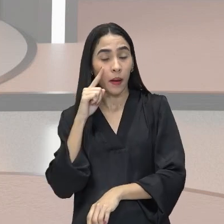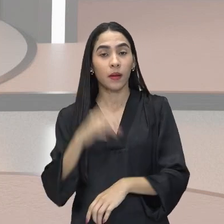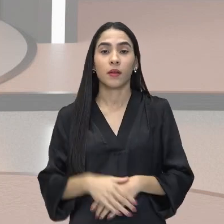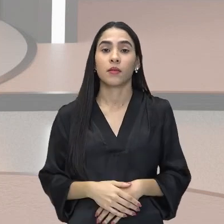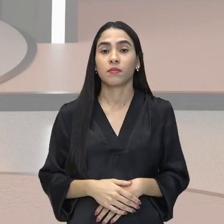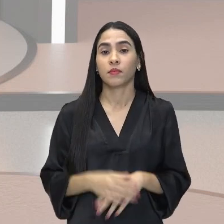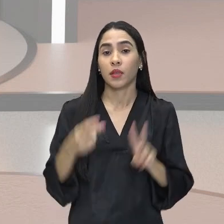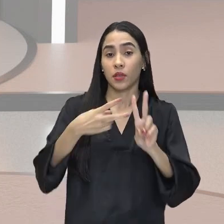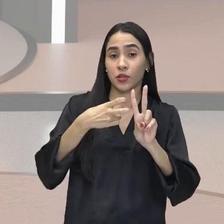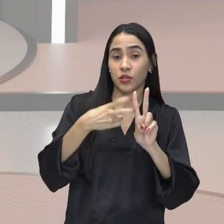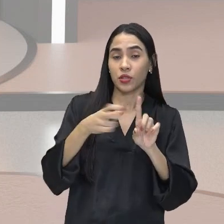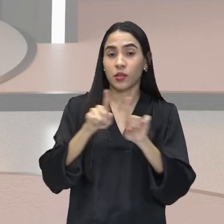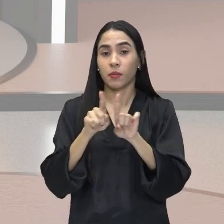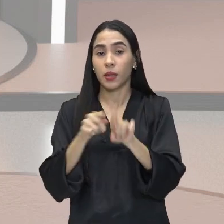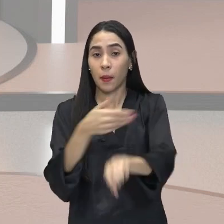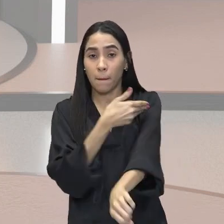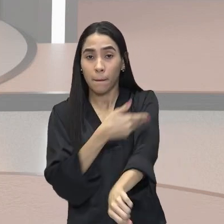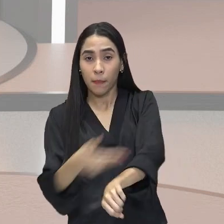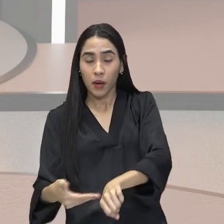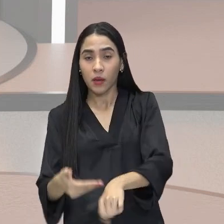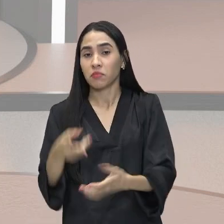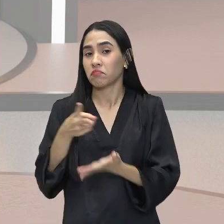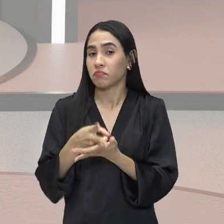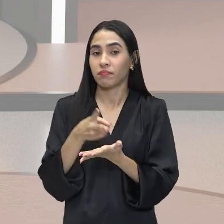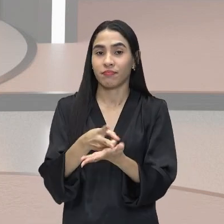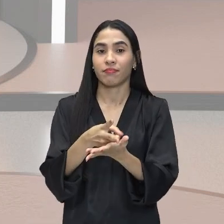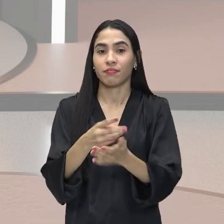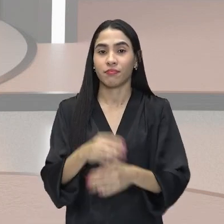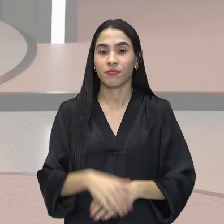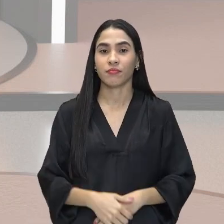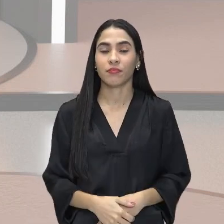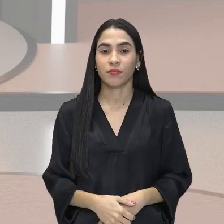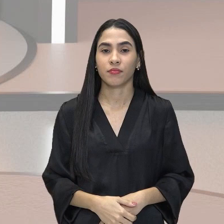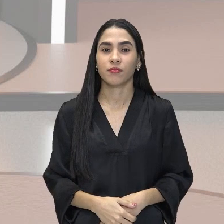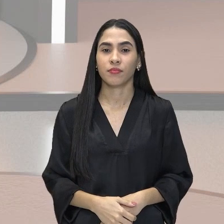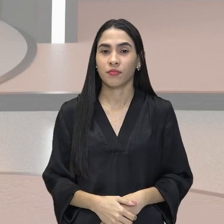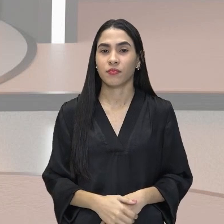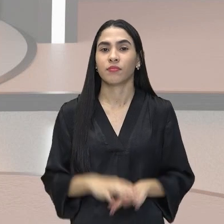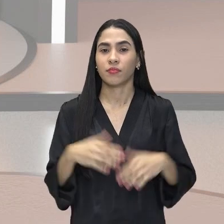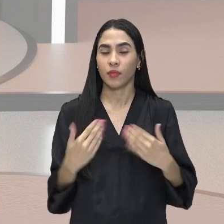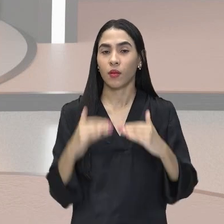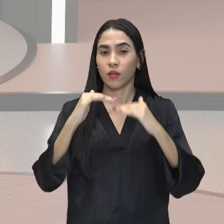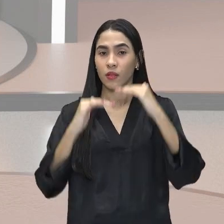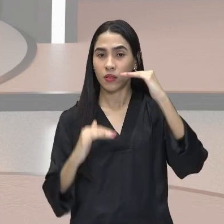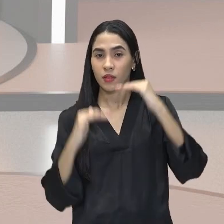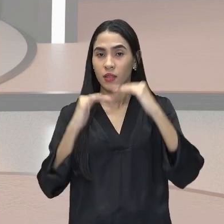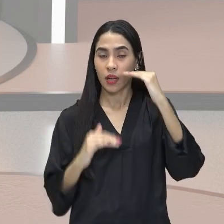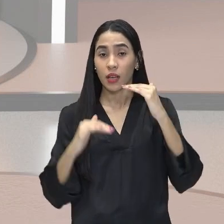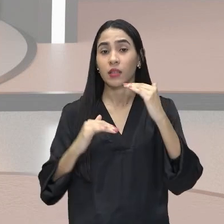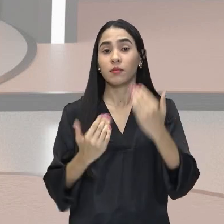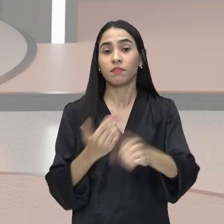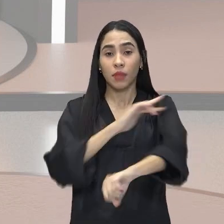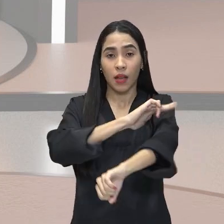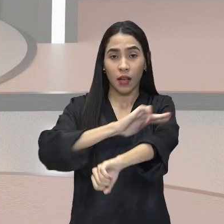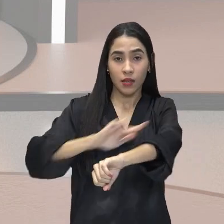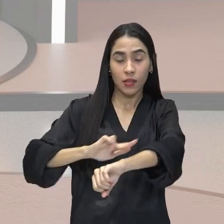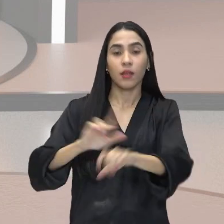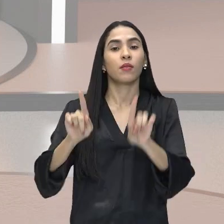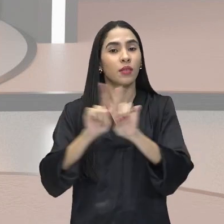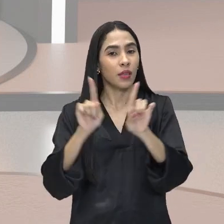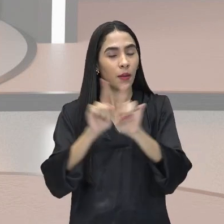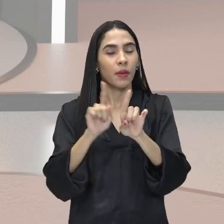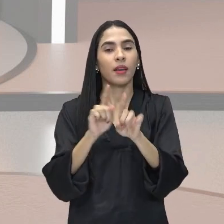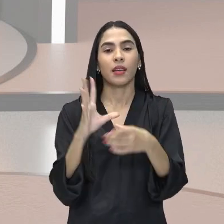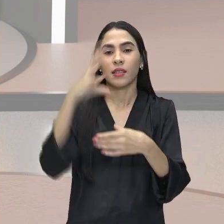indígenas e brancos, e assim sucessivamente. Isso aí é desigualdade racial. Também está